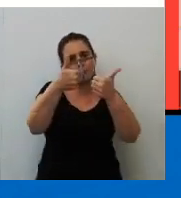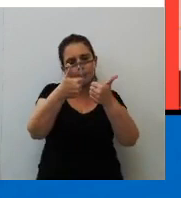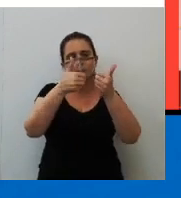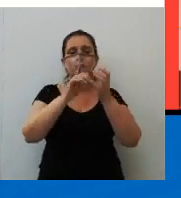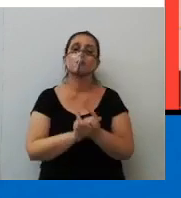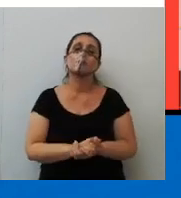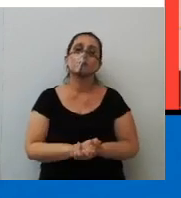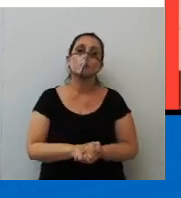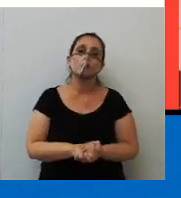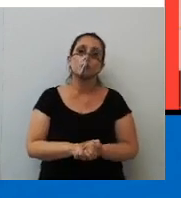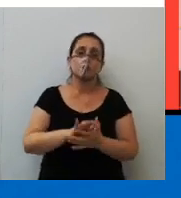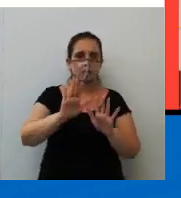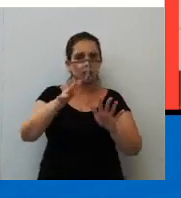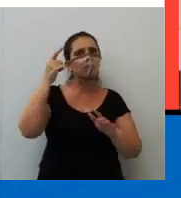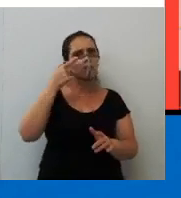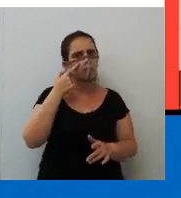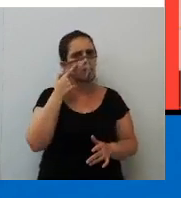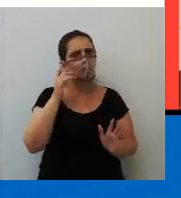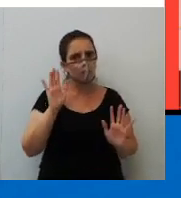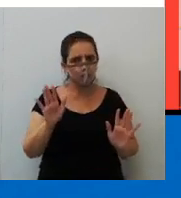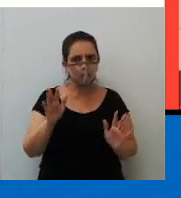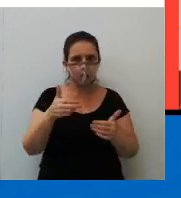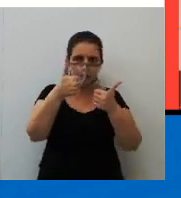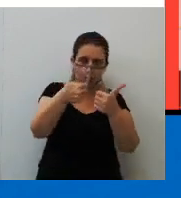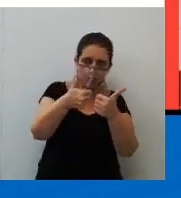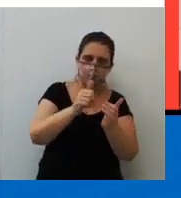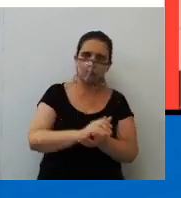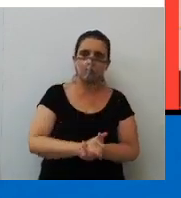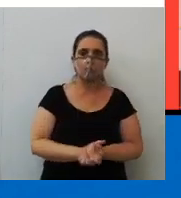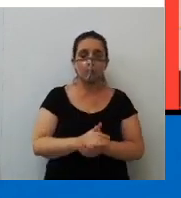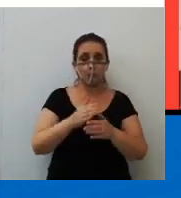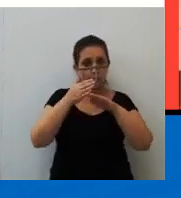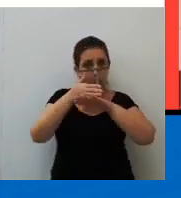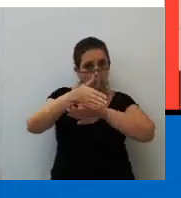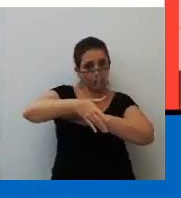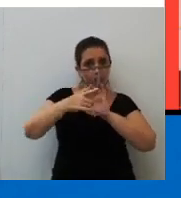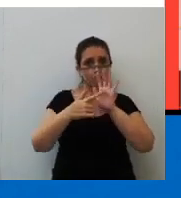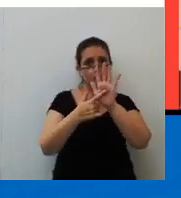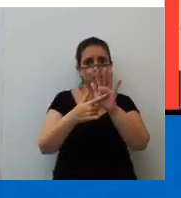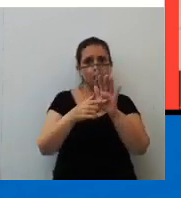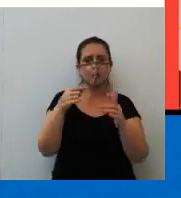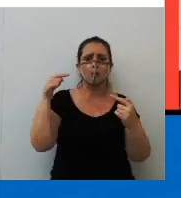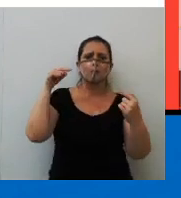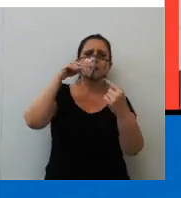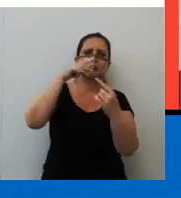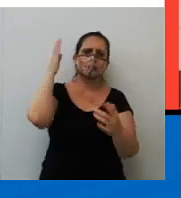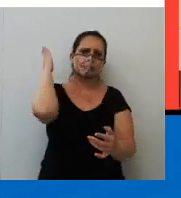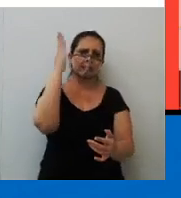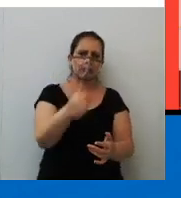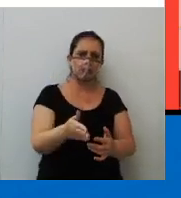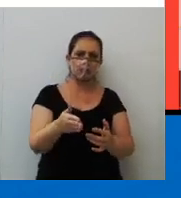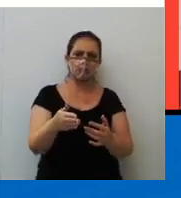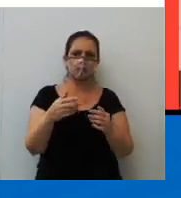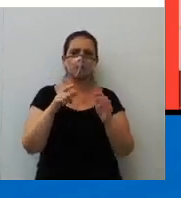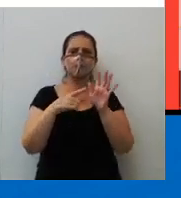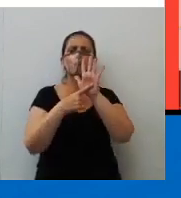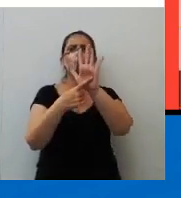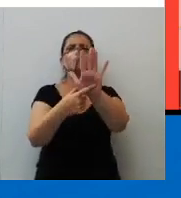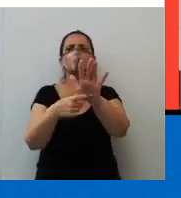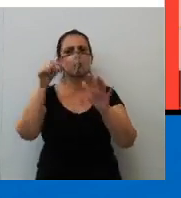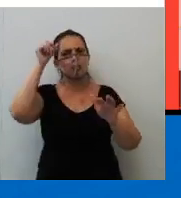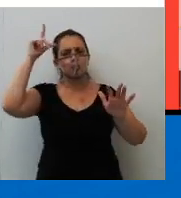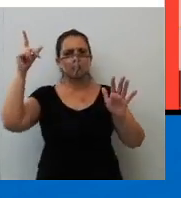Mas assim. Se liga nisso. Tá bom? Se liga. A introdução precisa ser objetiva. Direta. Apresentar a tese.